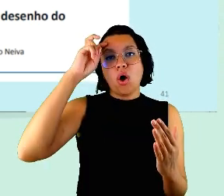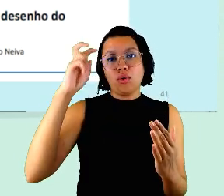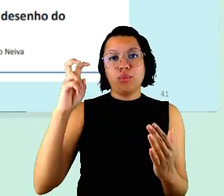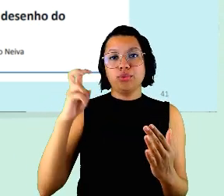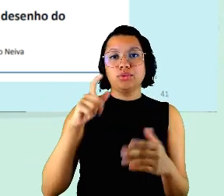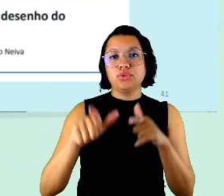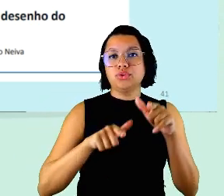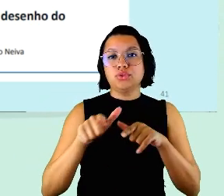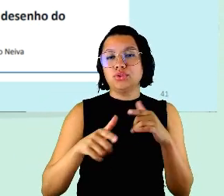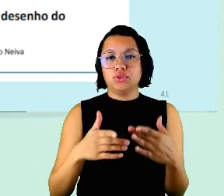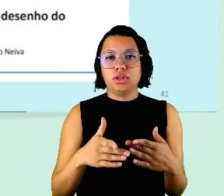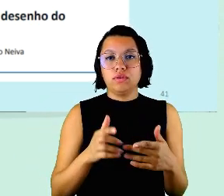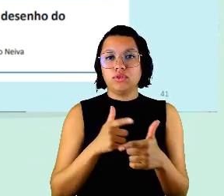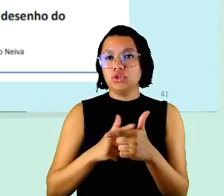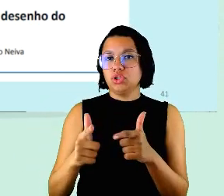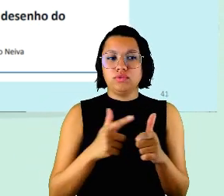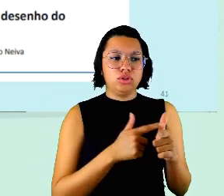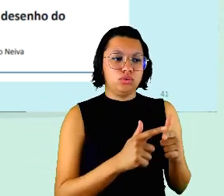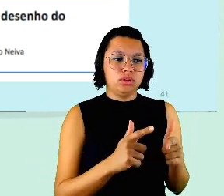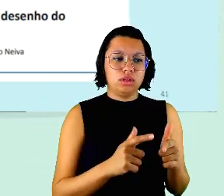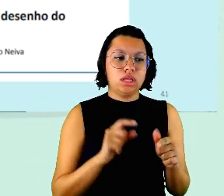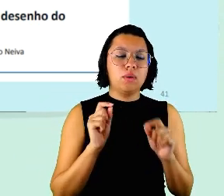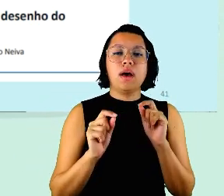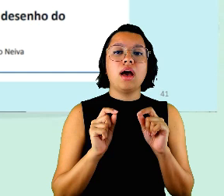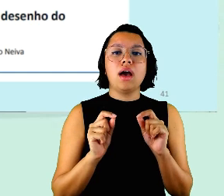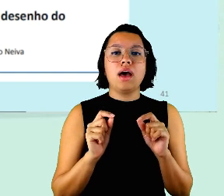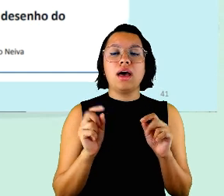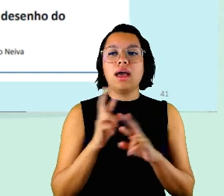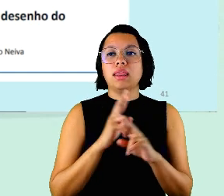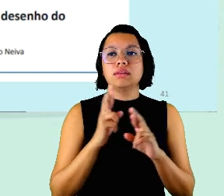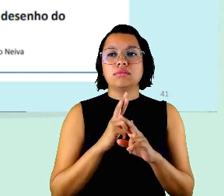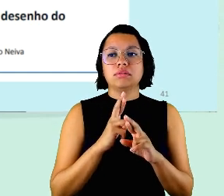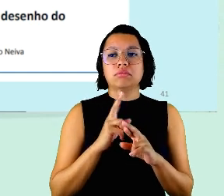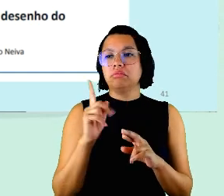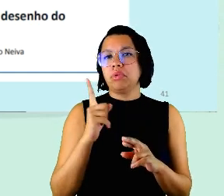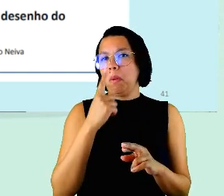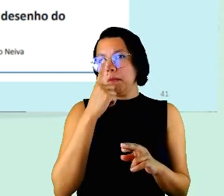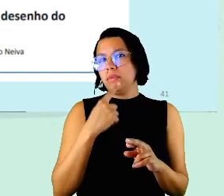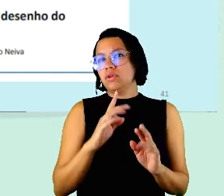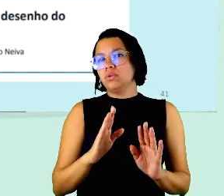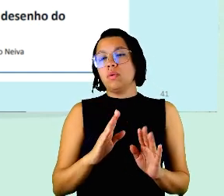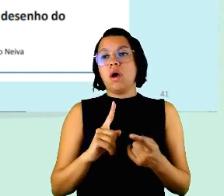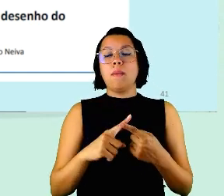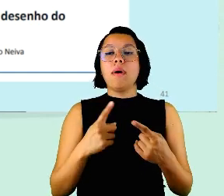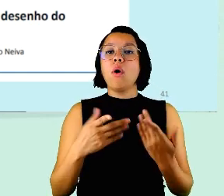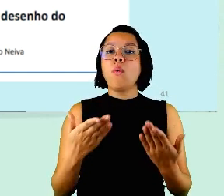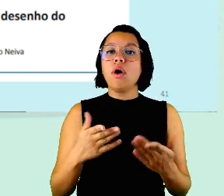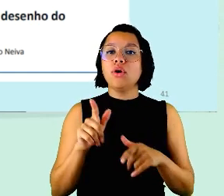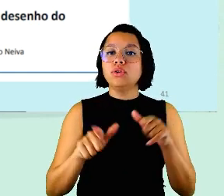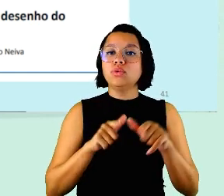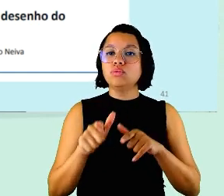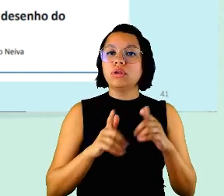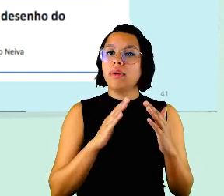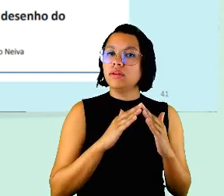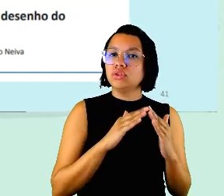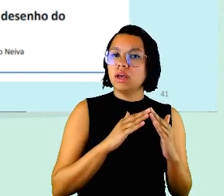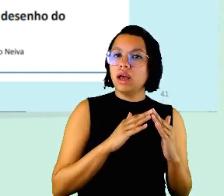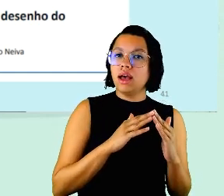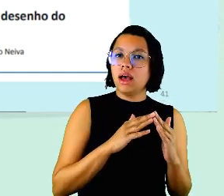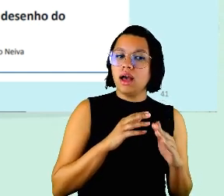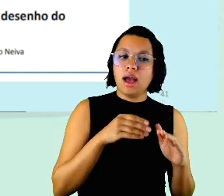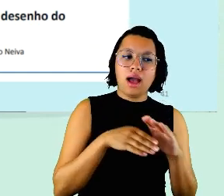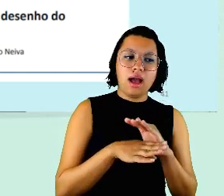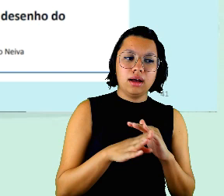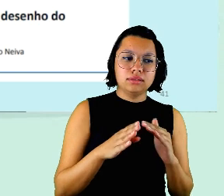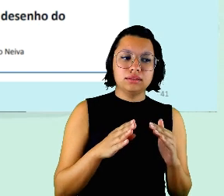né a distribuição de tarefas aquela questão mais impessoal quando o trabalho é a partir do ambiente doméstico entram os